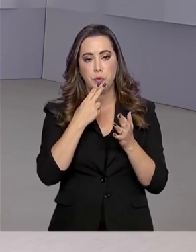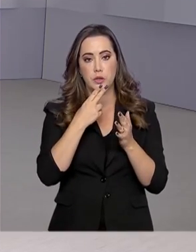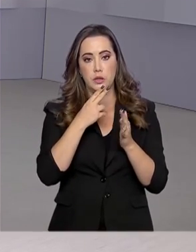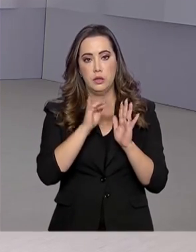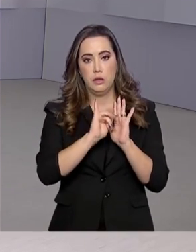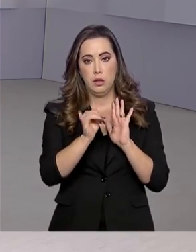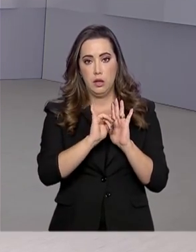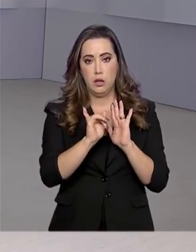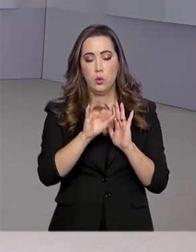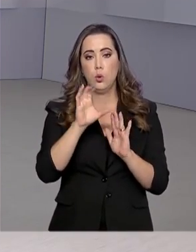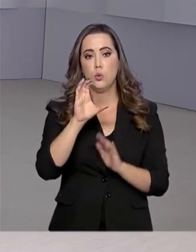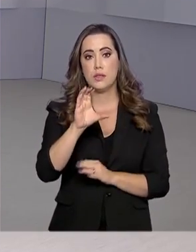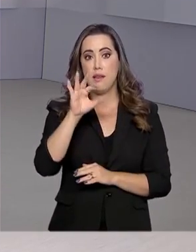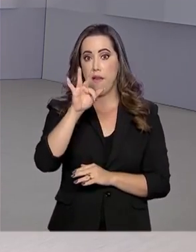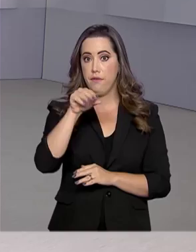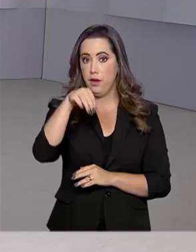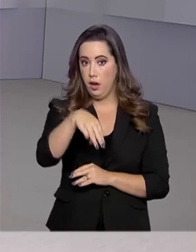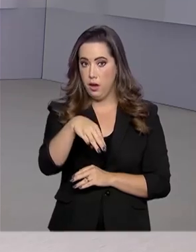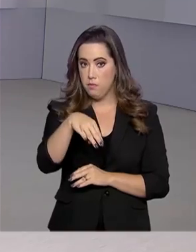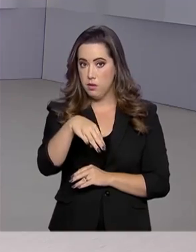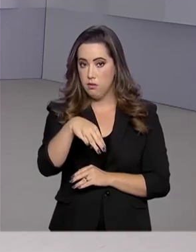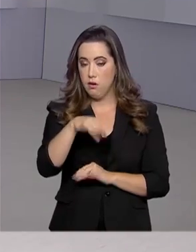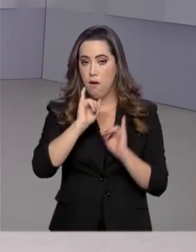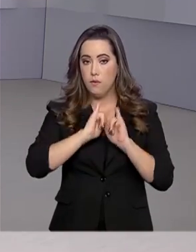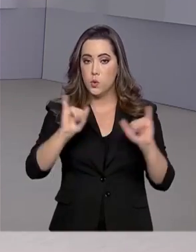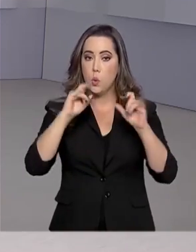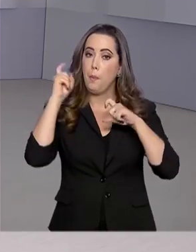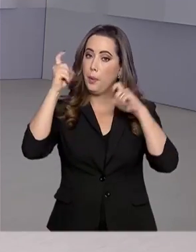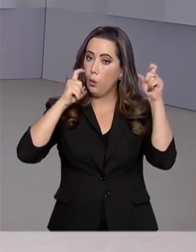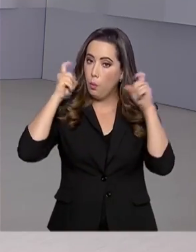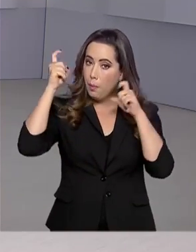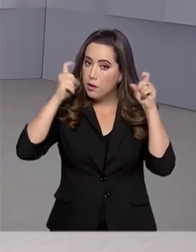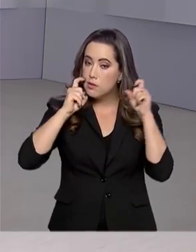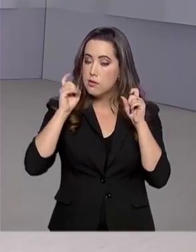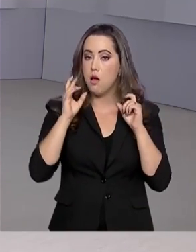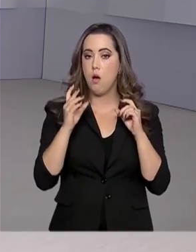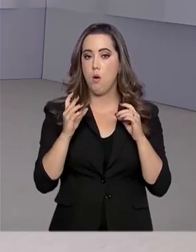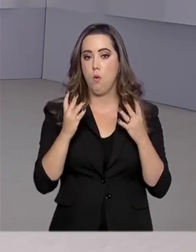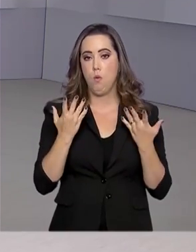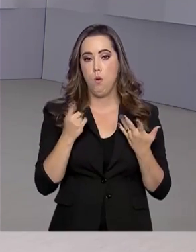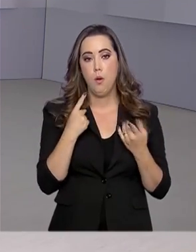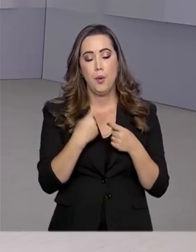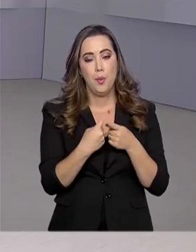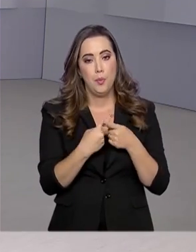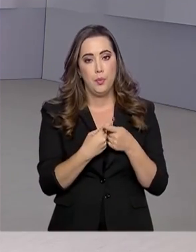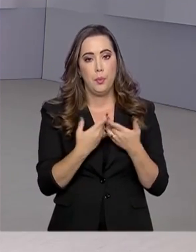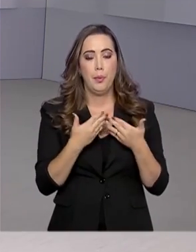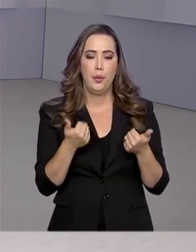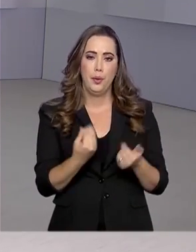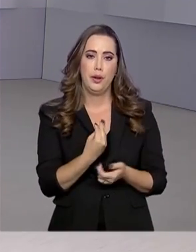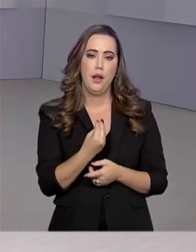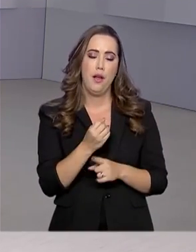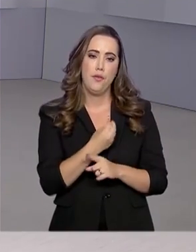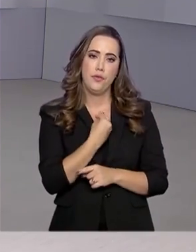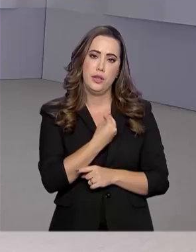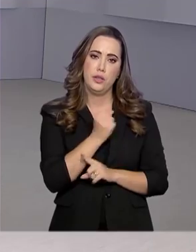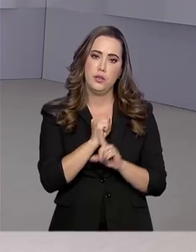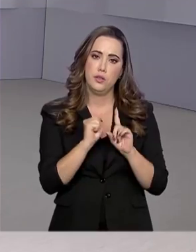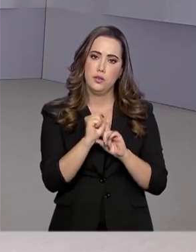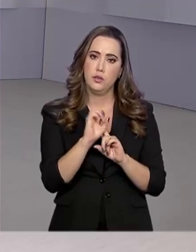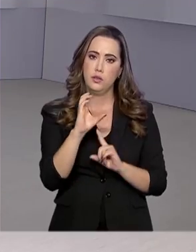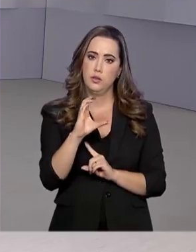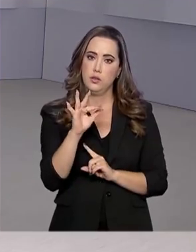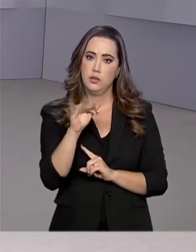Federal de Medicina expressou preocupação com a adoção de medidas para garantir o bem-estar da sociedade. No texto, o